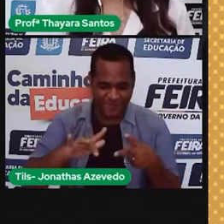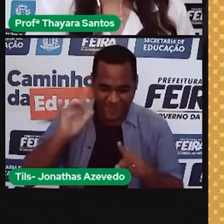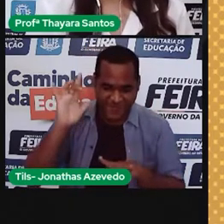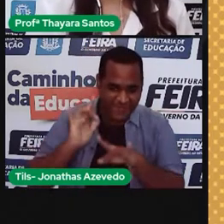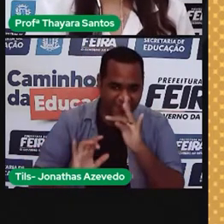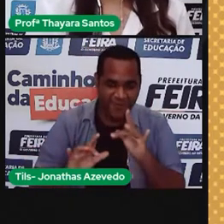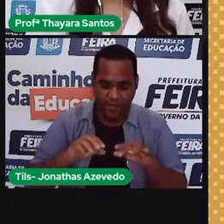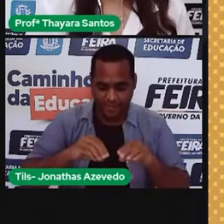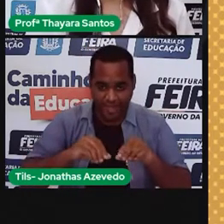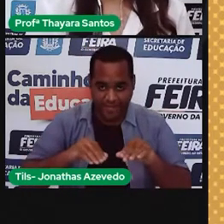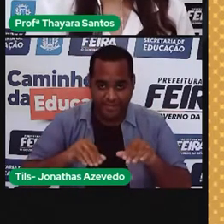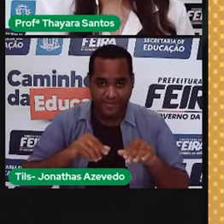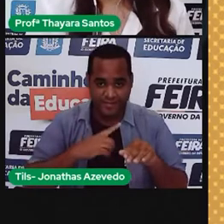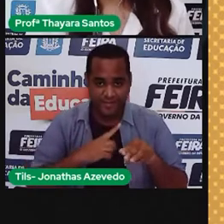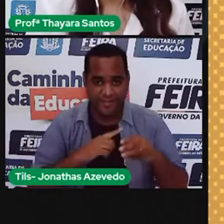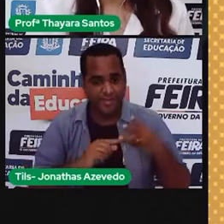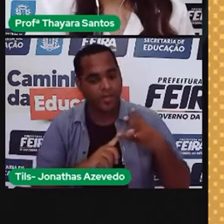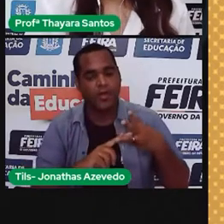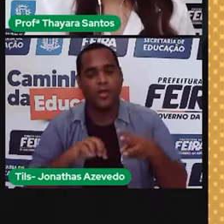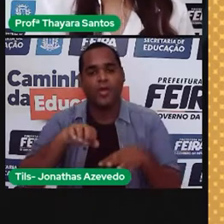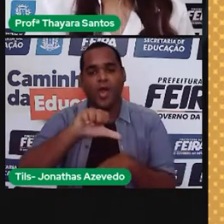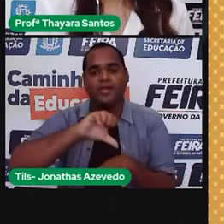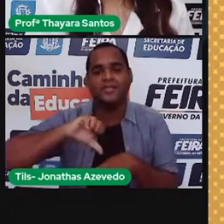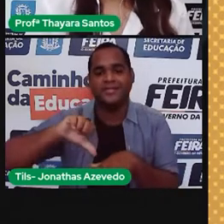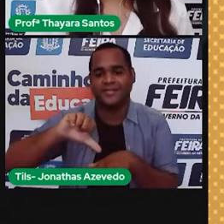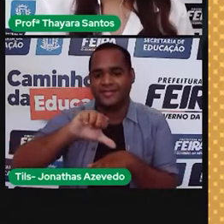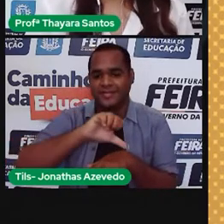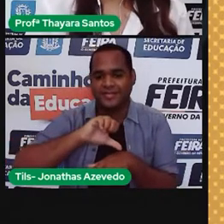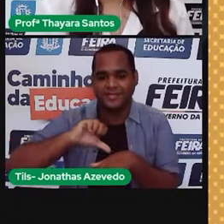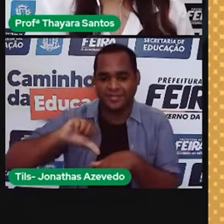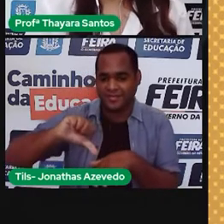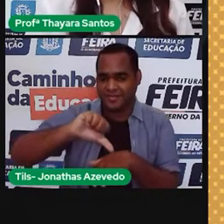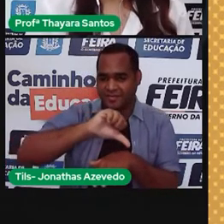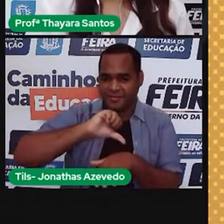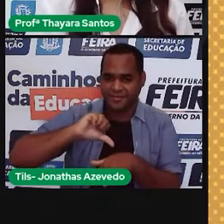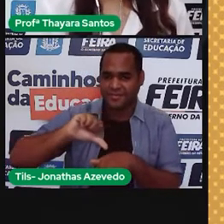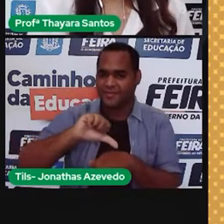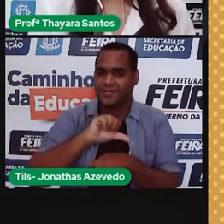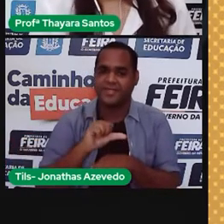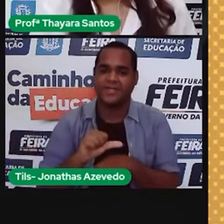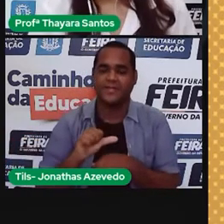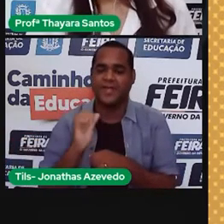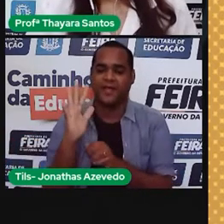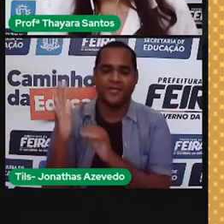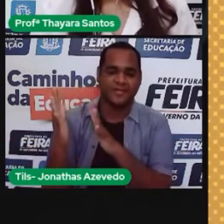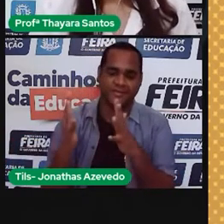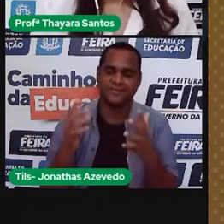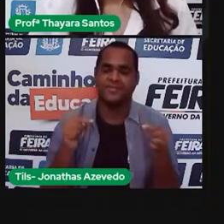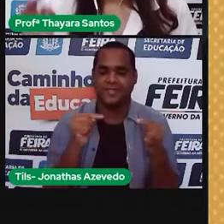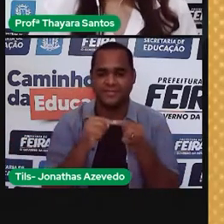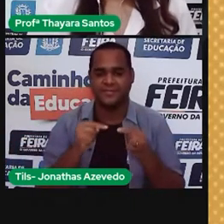gente tem materiais naturais de origem mineral e a gente tem materiais naturais de origem vegetal.